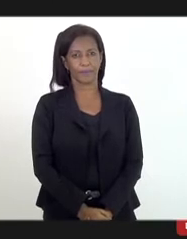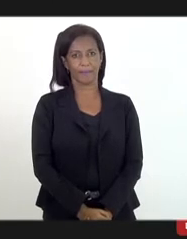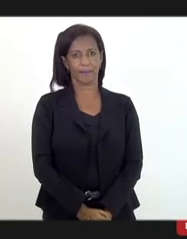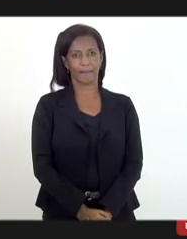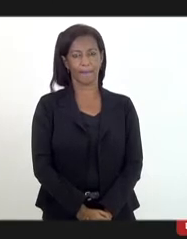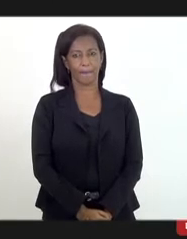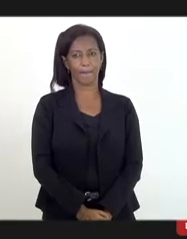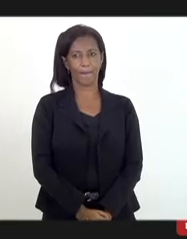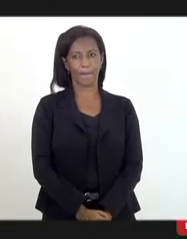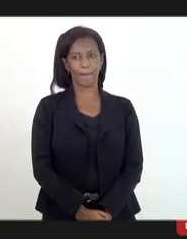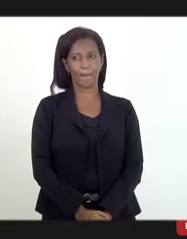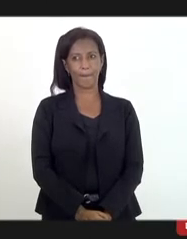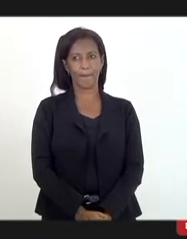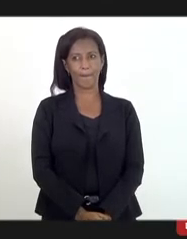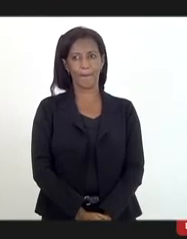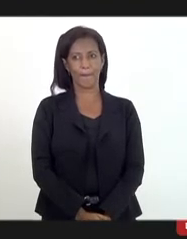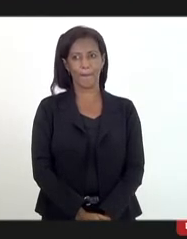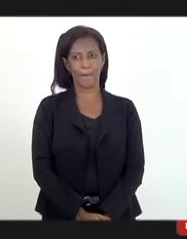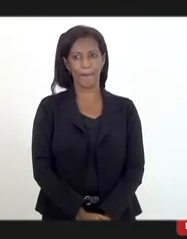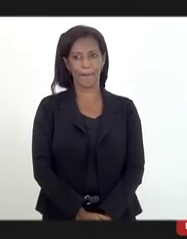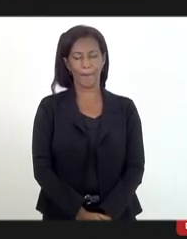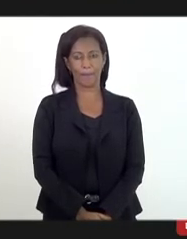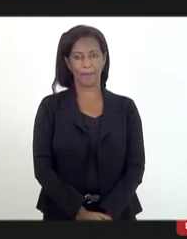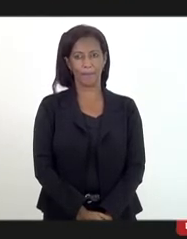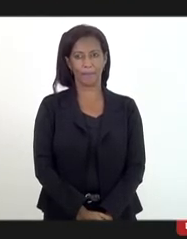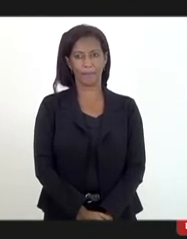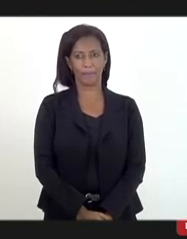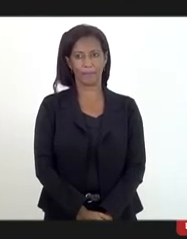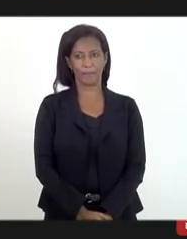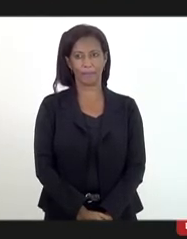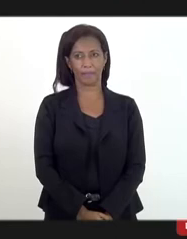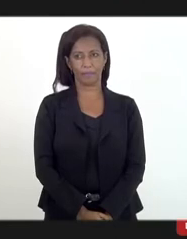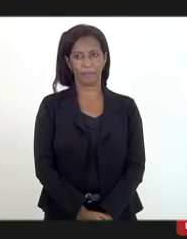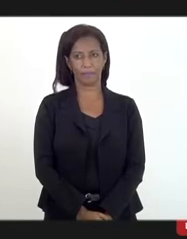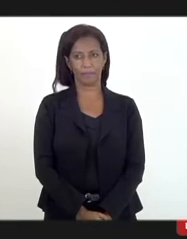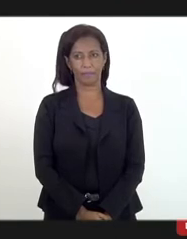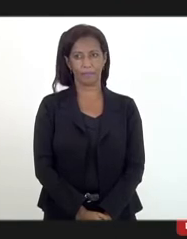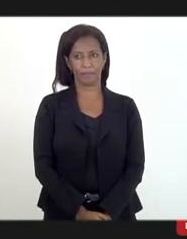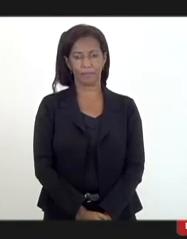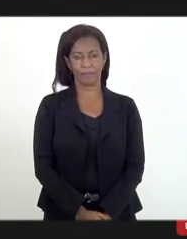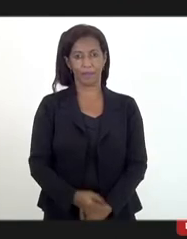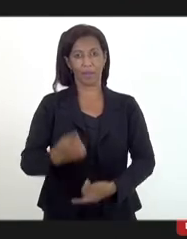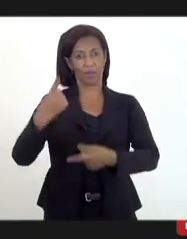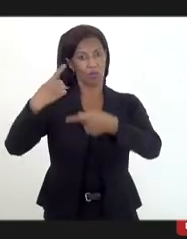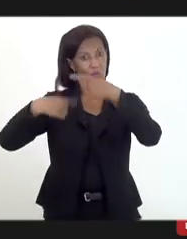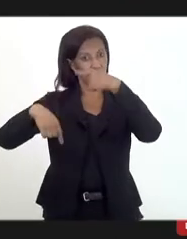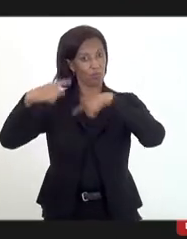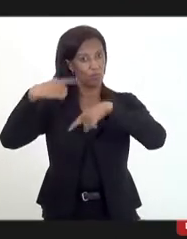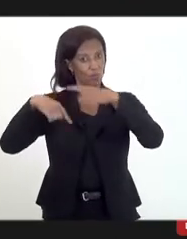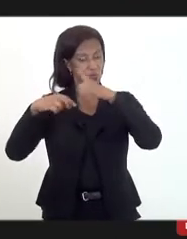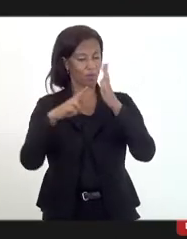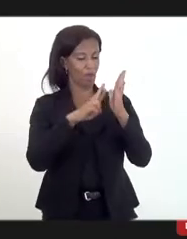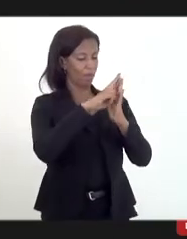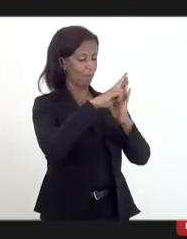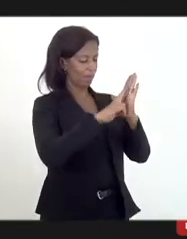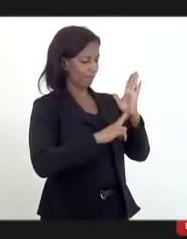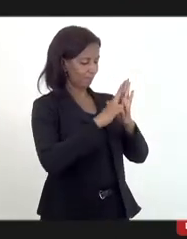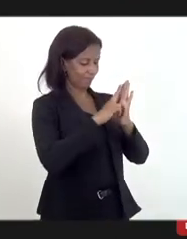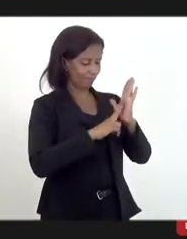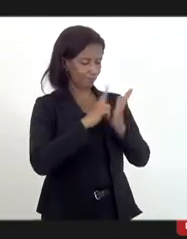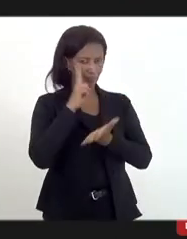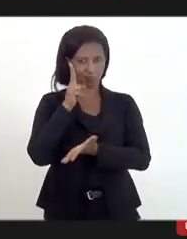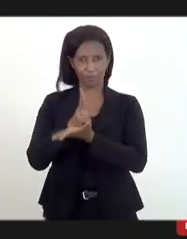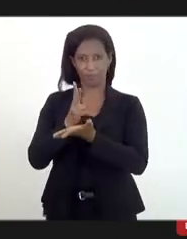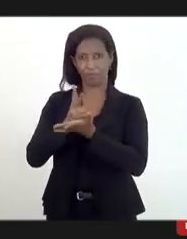vou voltar para o meu relatório, tentar manter aqui uma cronologia, na minha fala,